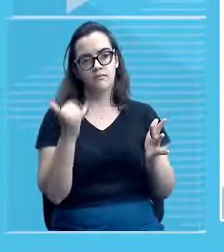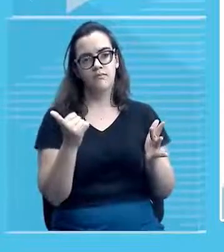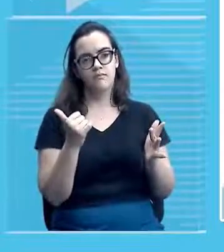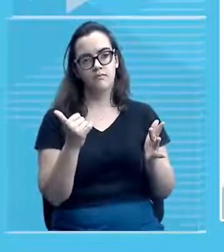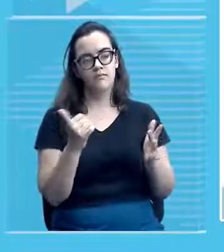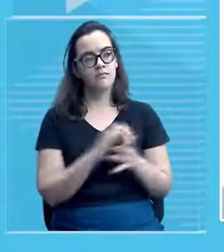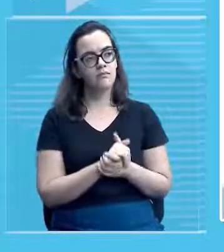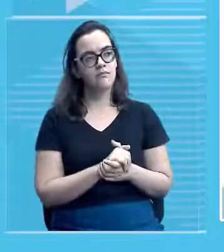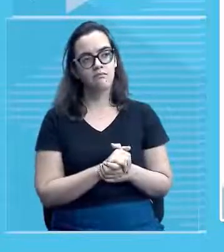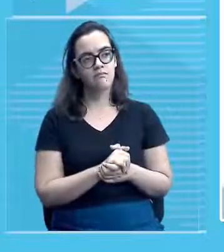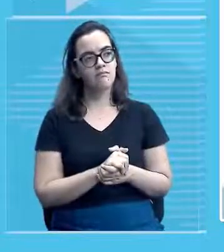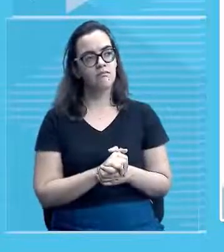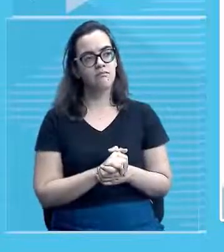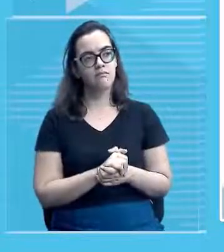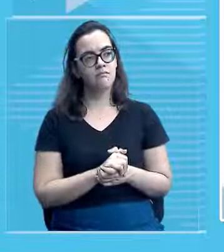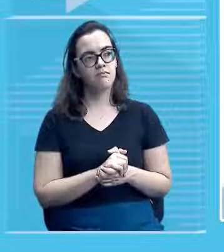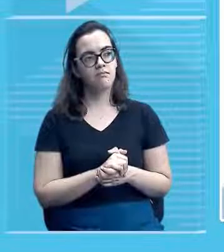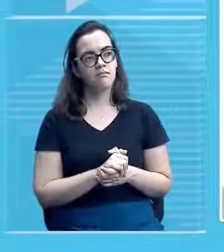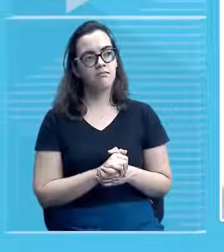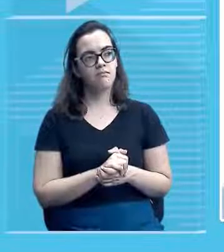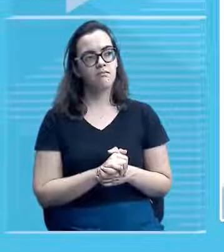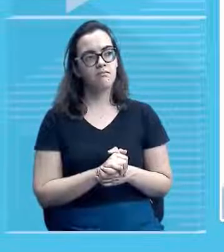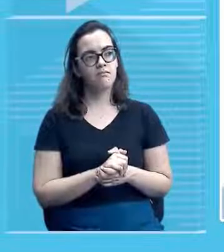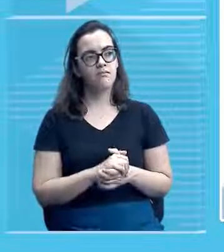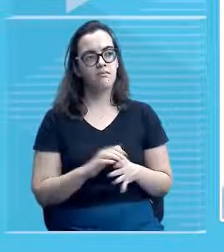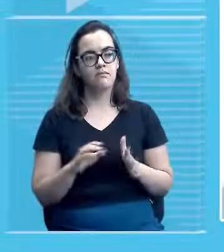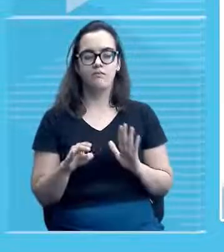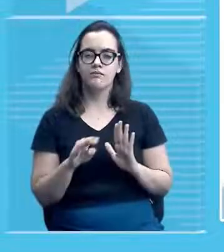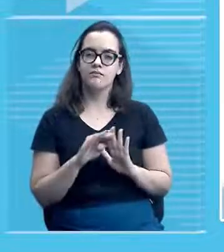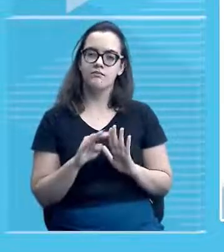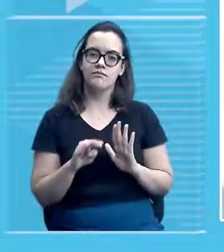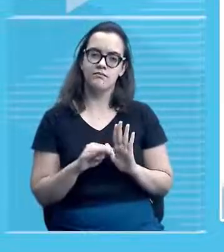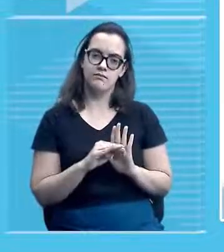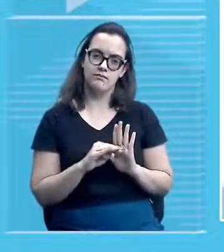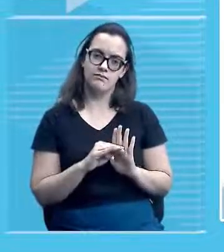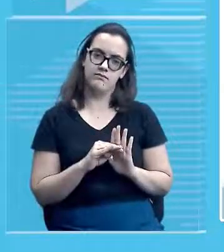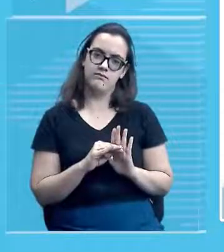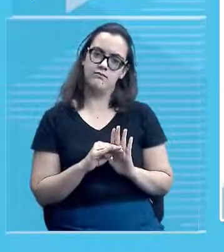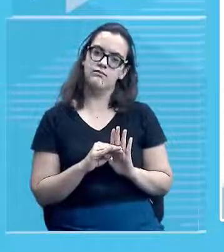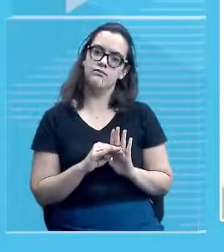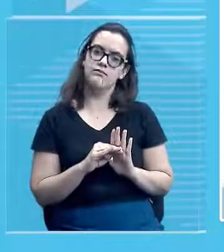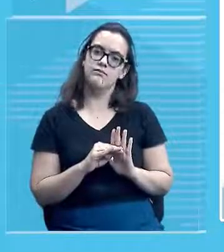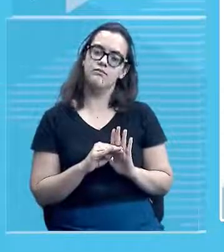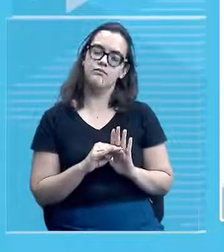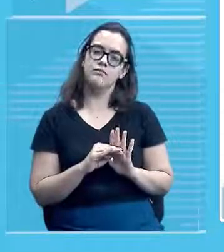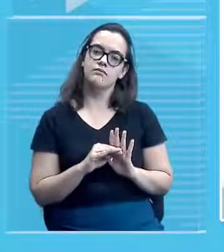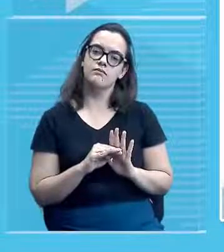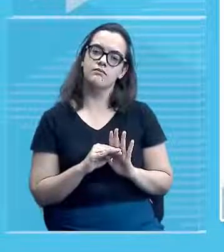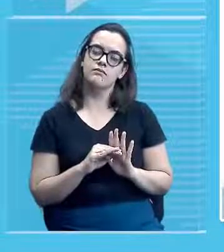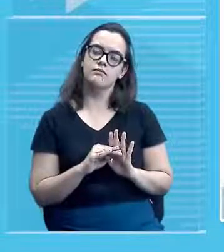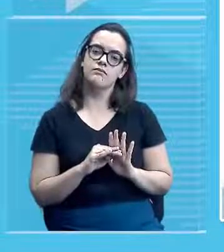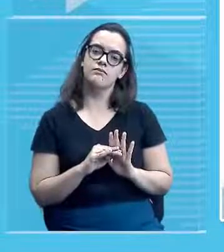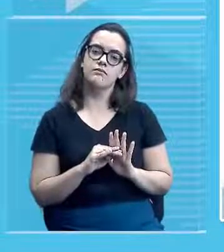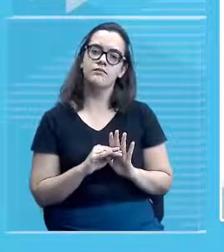também é imaterial culinária e artesanatos regionais